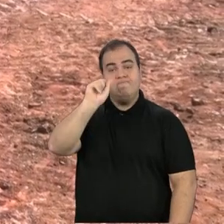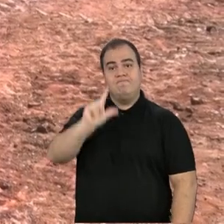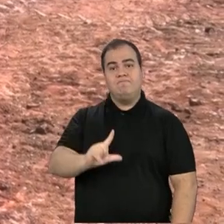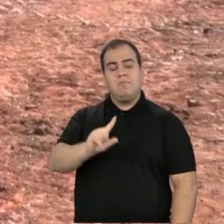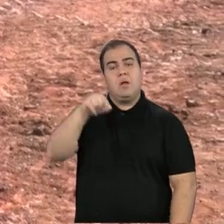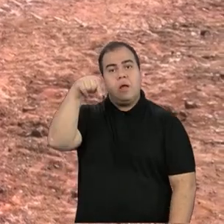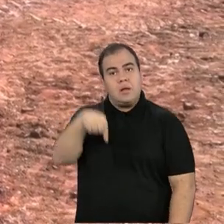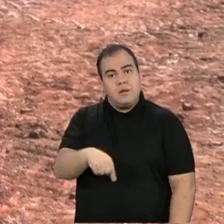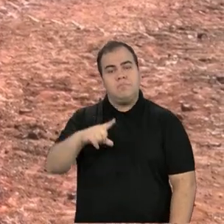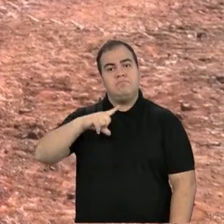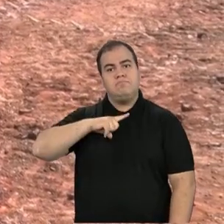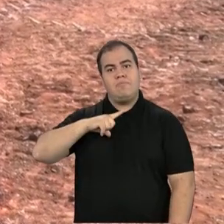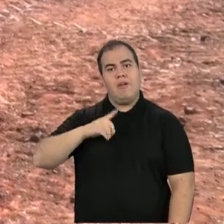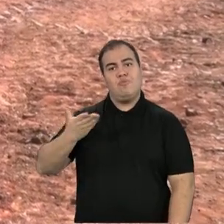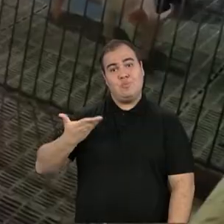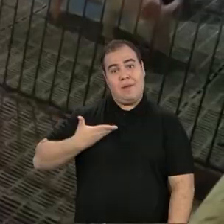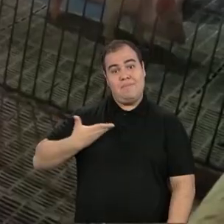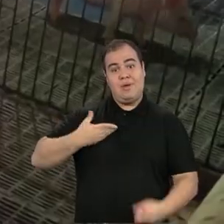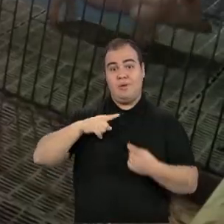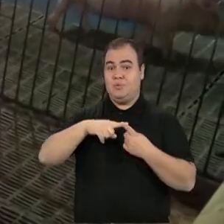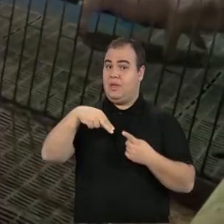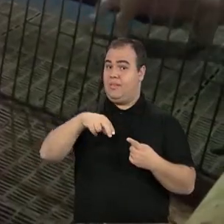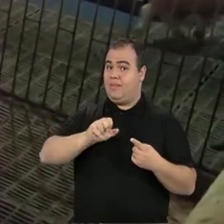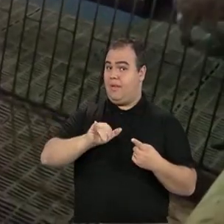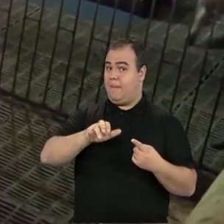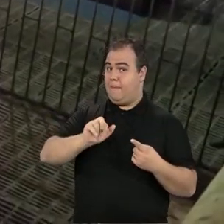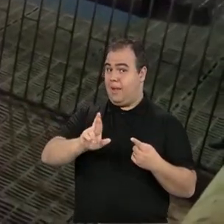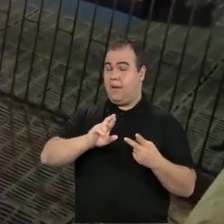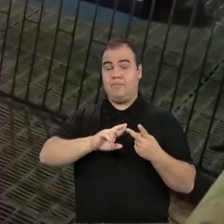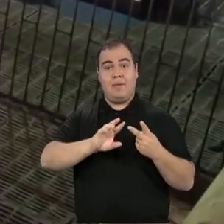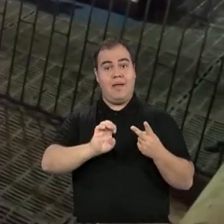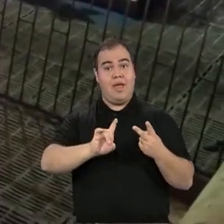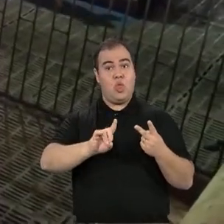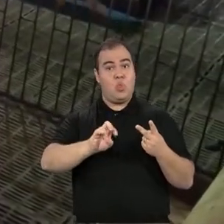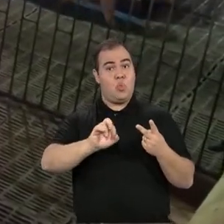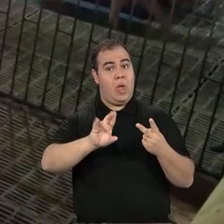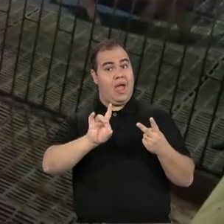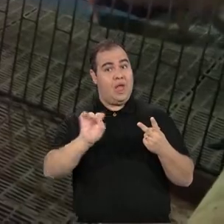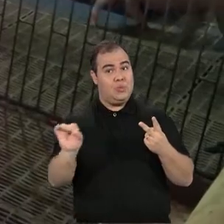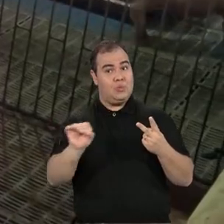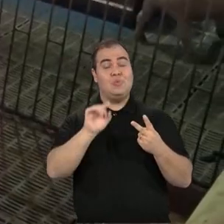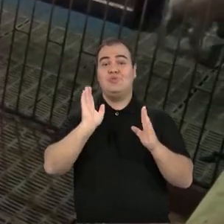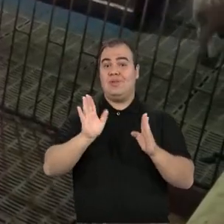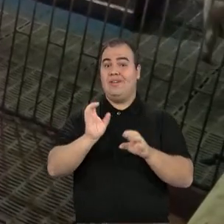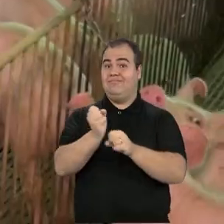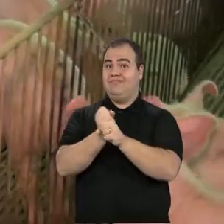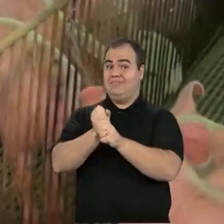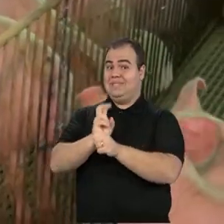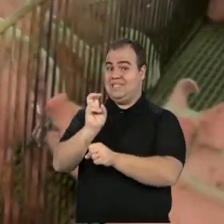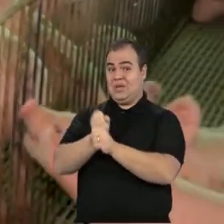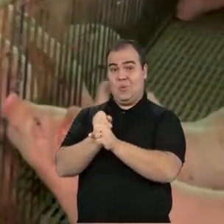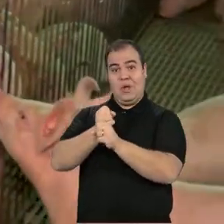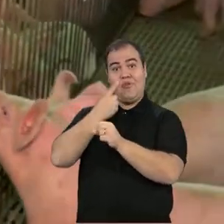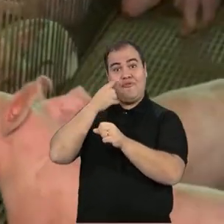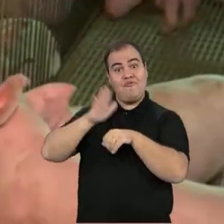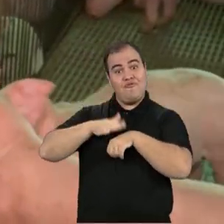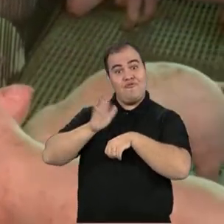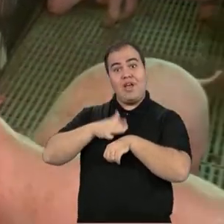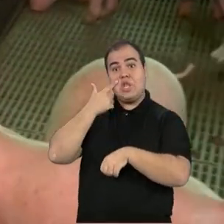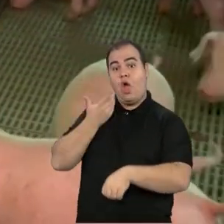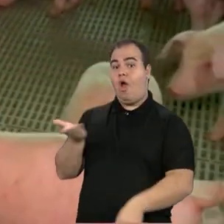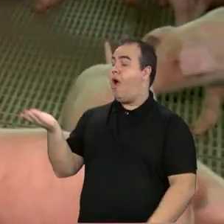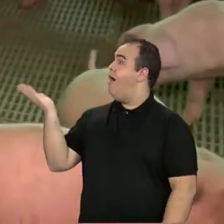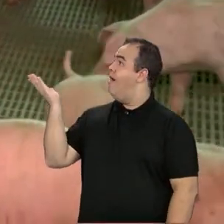aqui, os amigos Neymar e Eduardo construíram há cinco anos módulos de crechário. É aqui